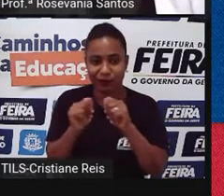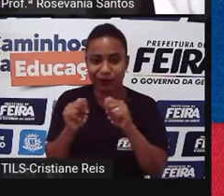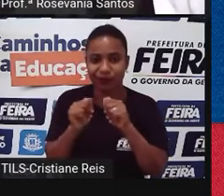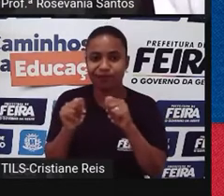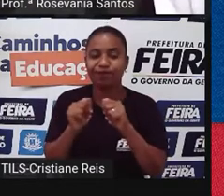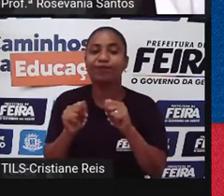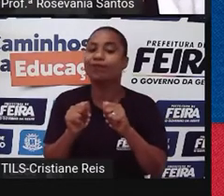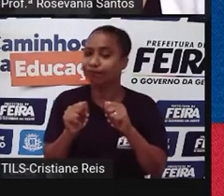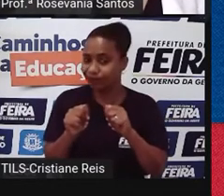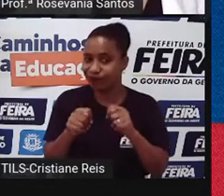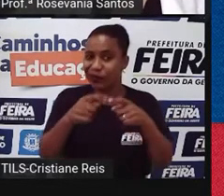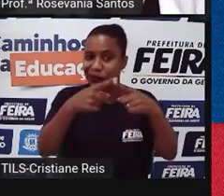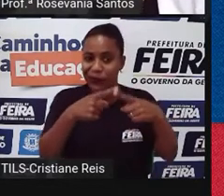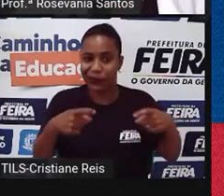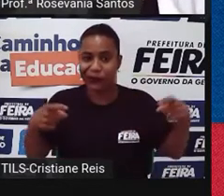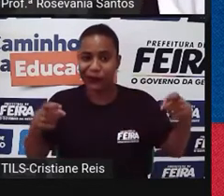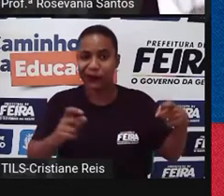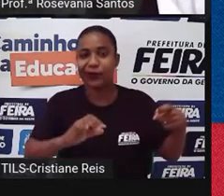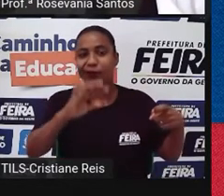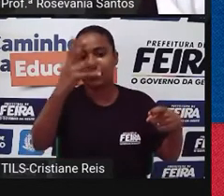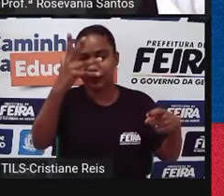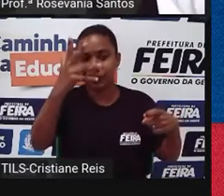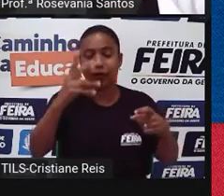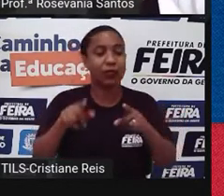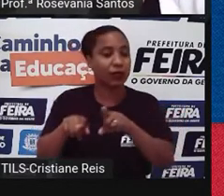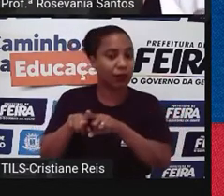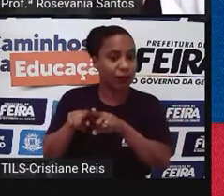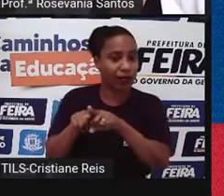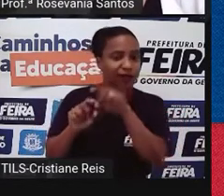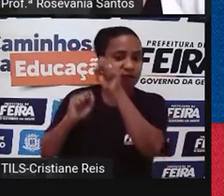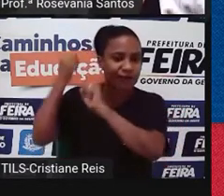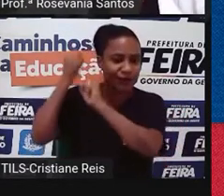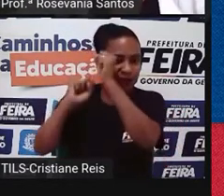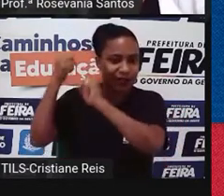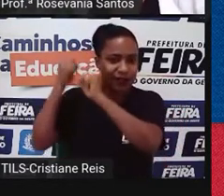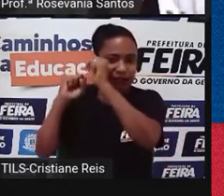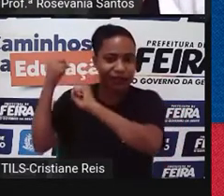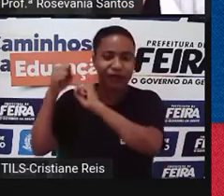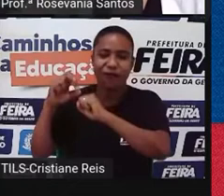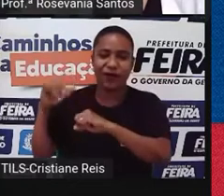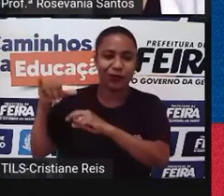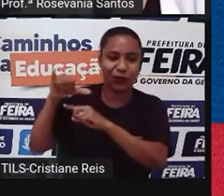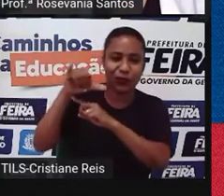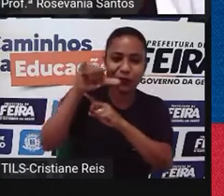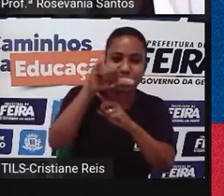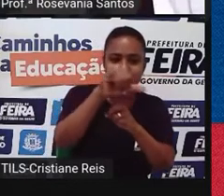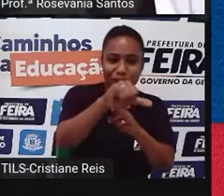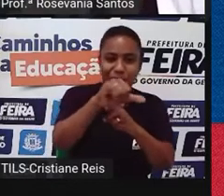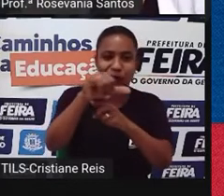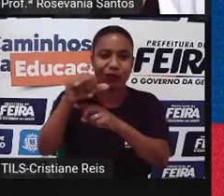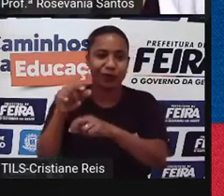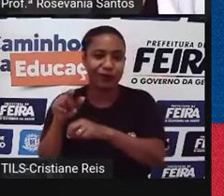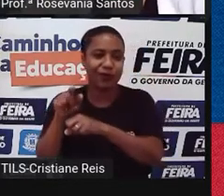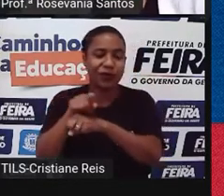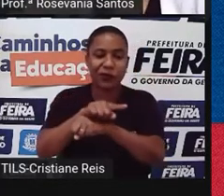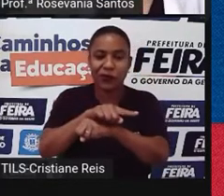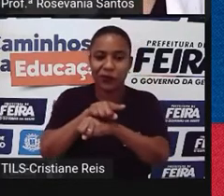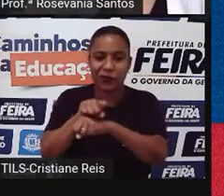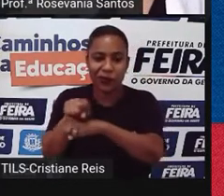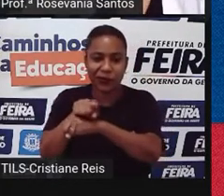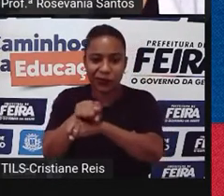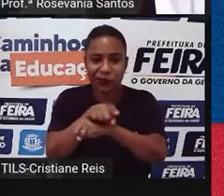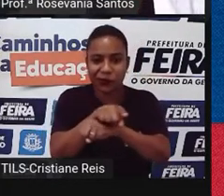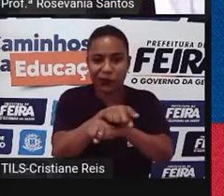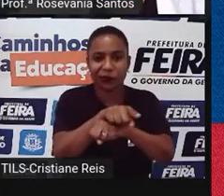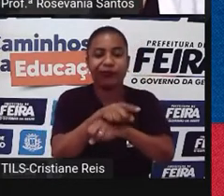para poder manter essa indústria aí funcionando. E talvez essa seja a maior explicação até para todas as crises econômicas pela qual a Rússia, né,